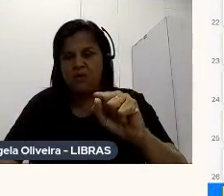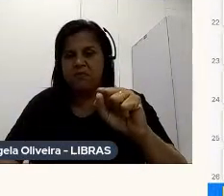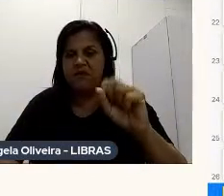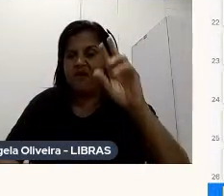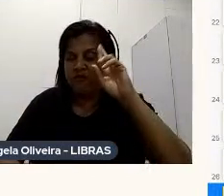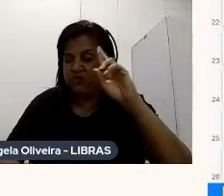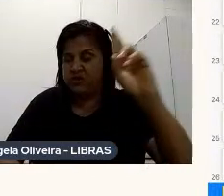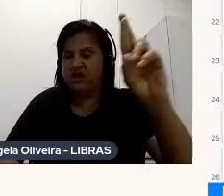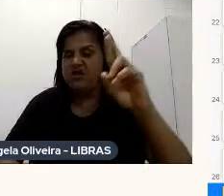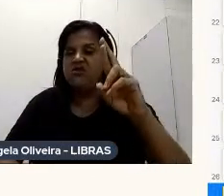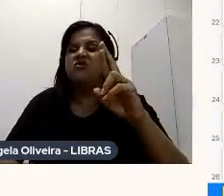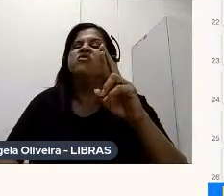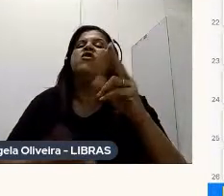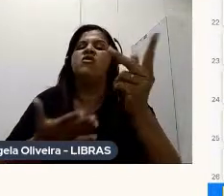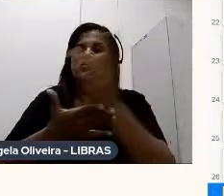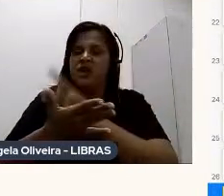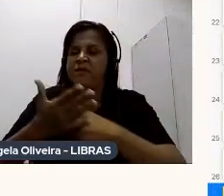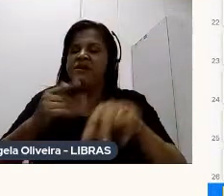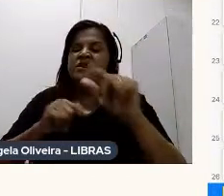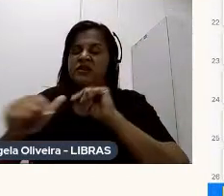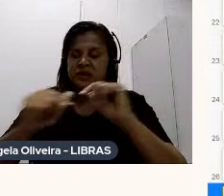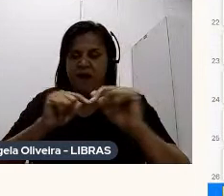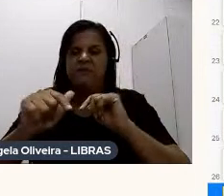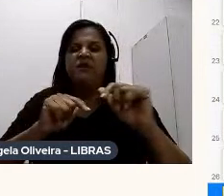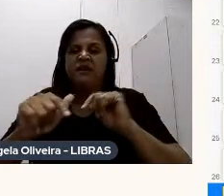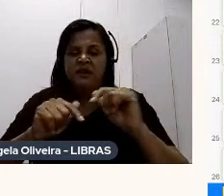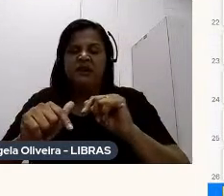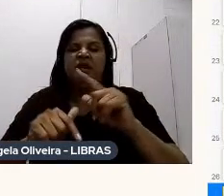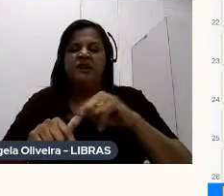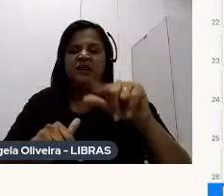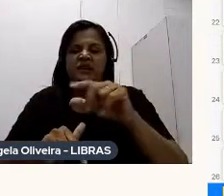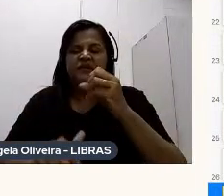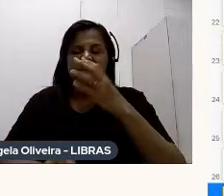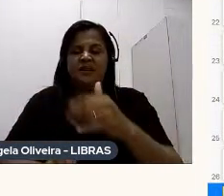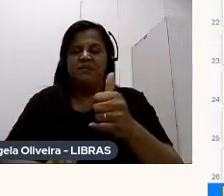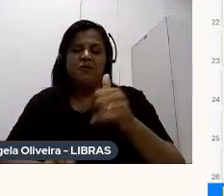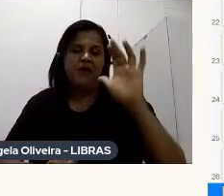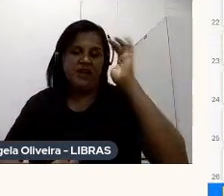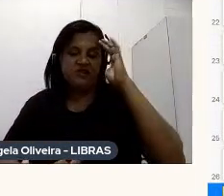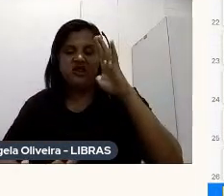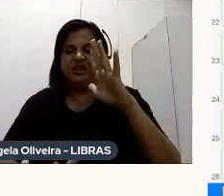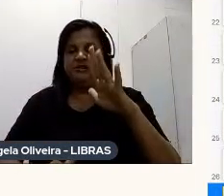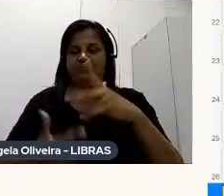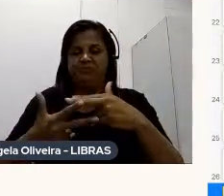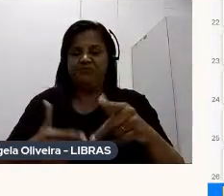animação Trabalhou muito isso A gente acabou Achando os métodos De gravar vídeos E buscar